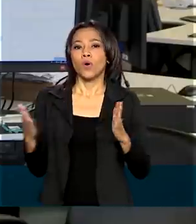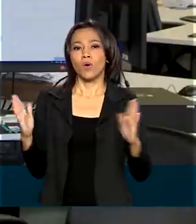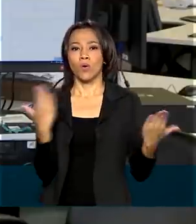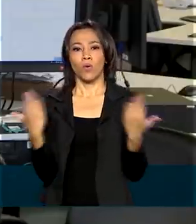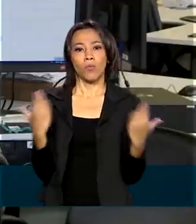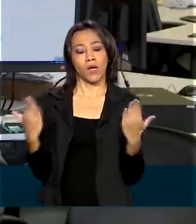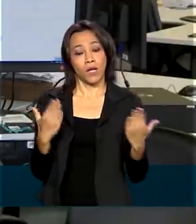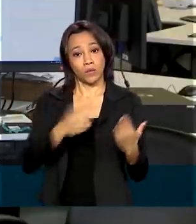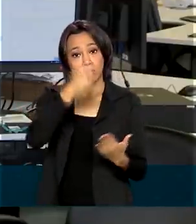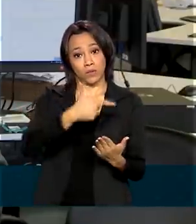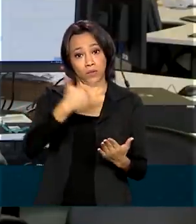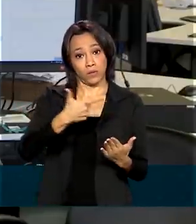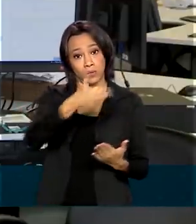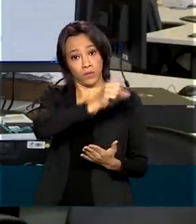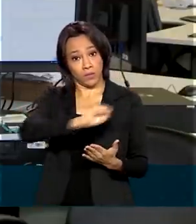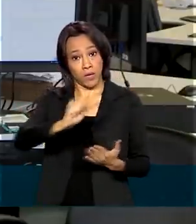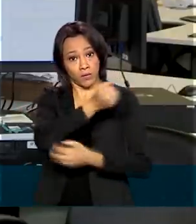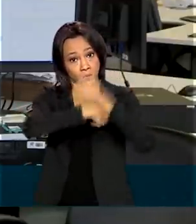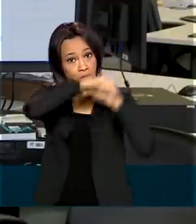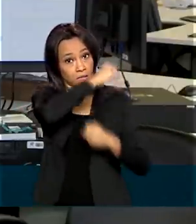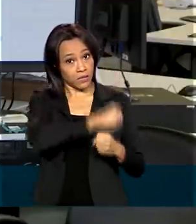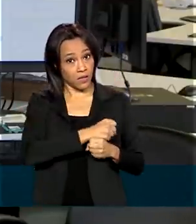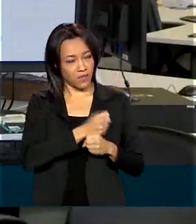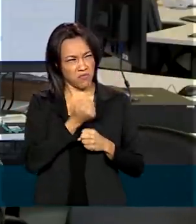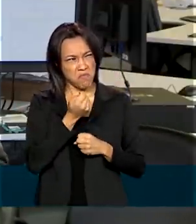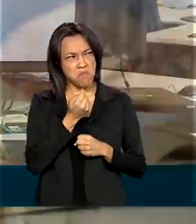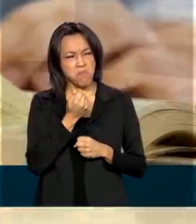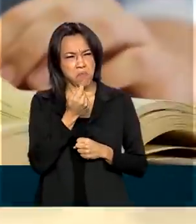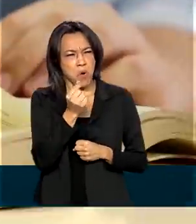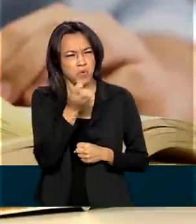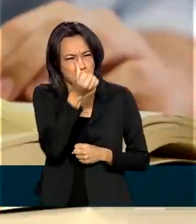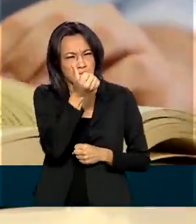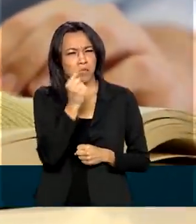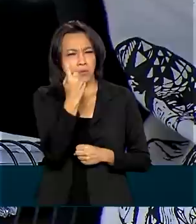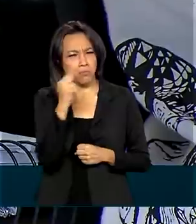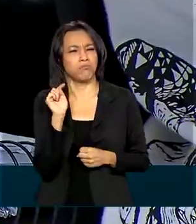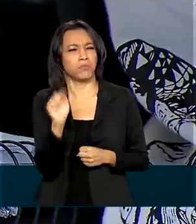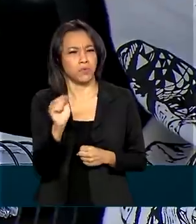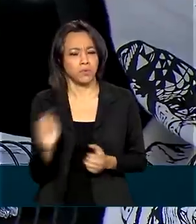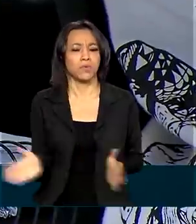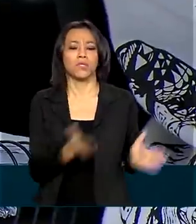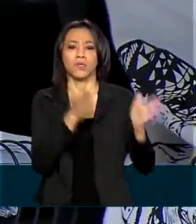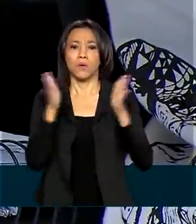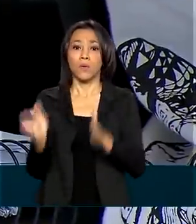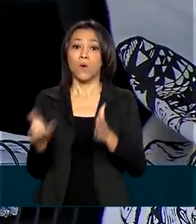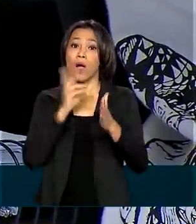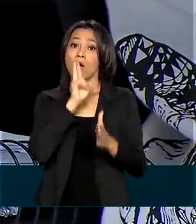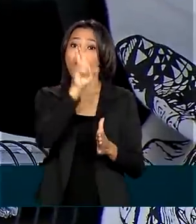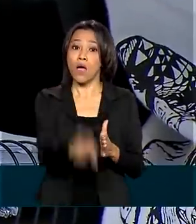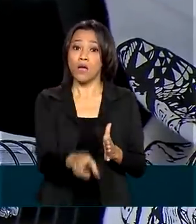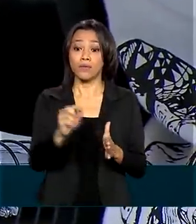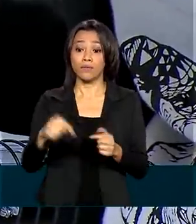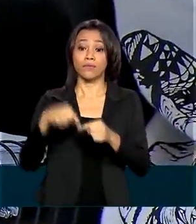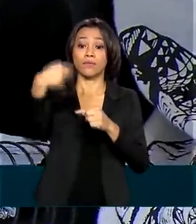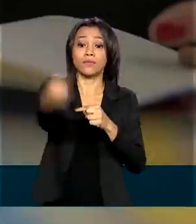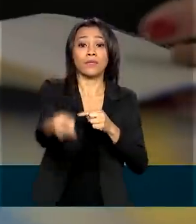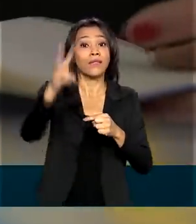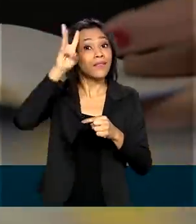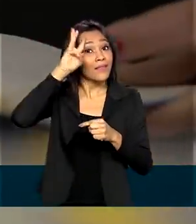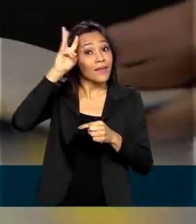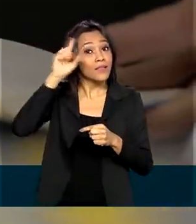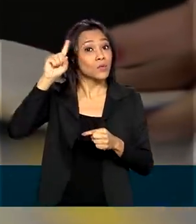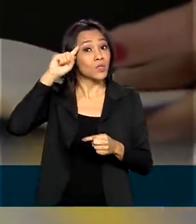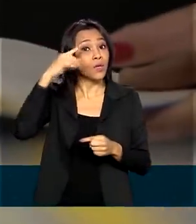do ano passado, que foi de pouco mais de 61 mil. O resultado do FIES vai ser divulgado na próxima terça-feira, dia 4 de